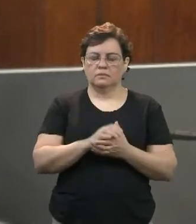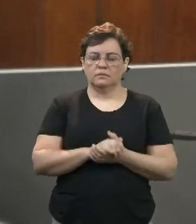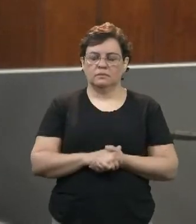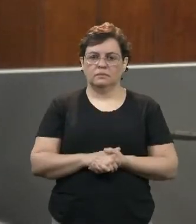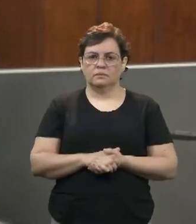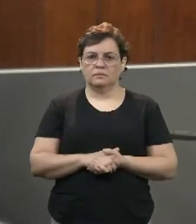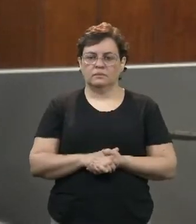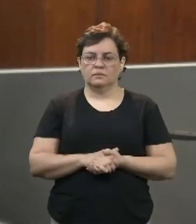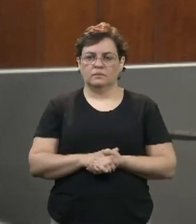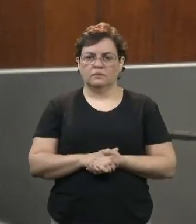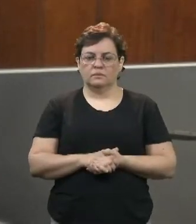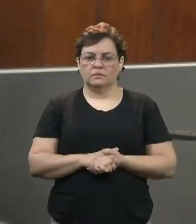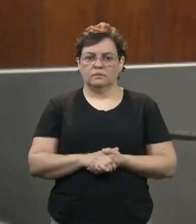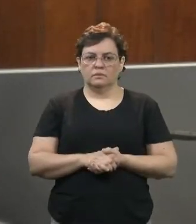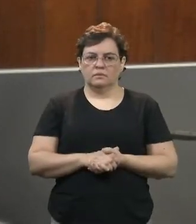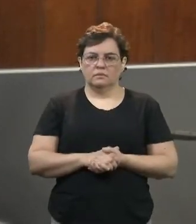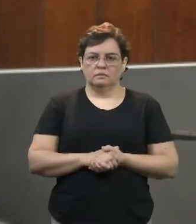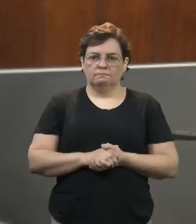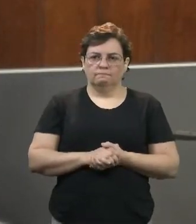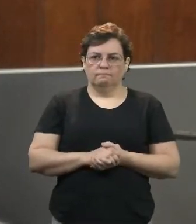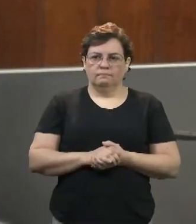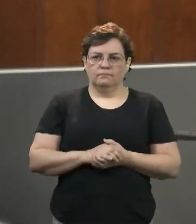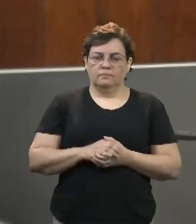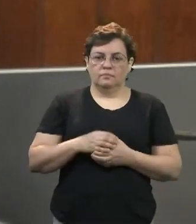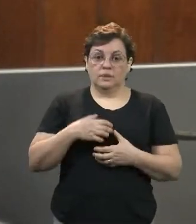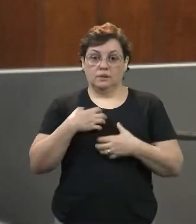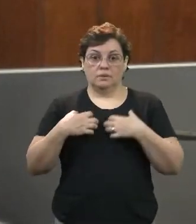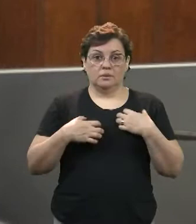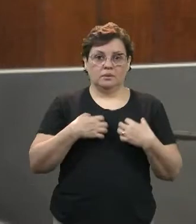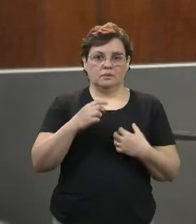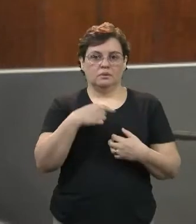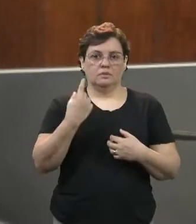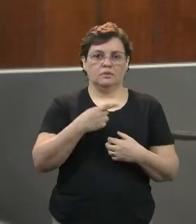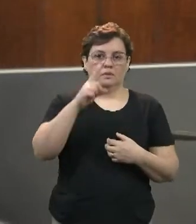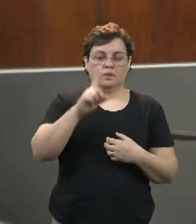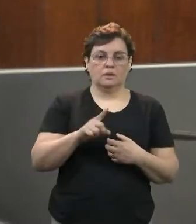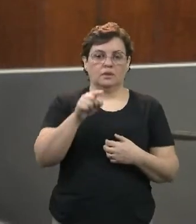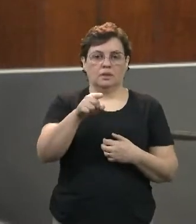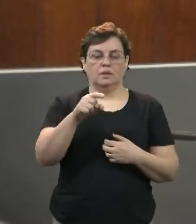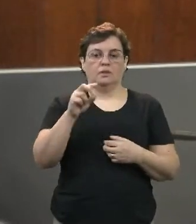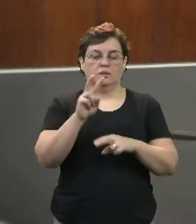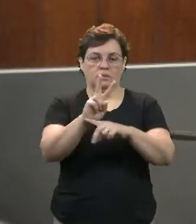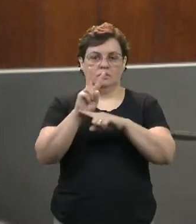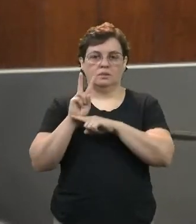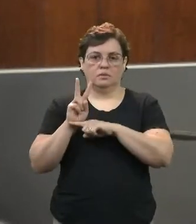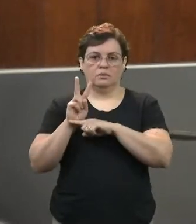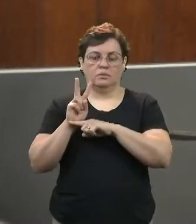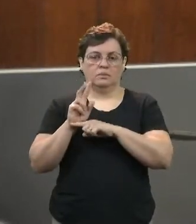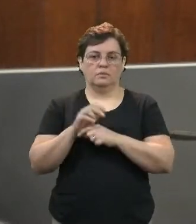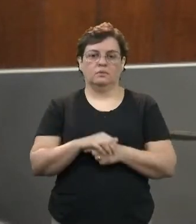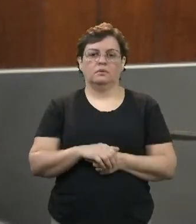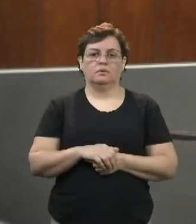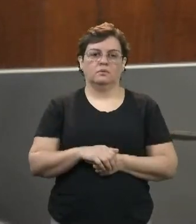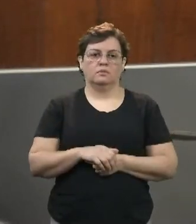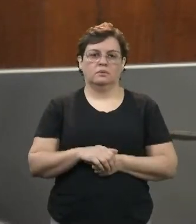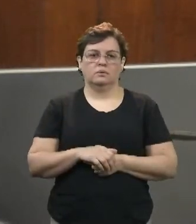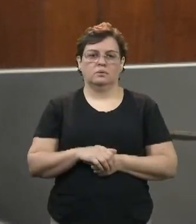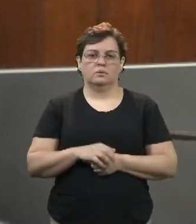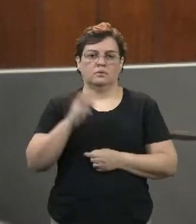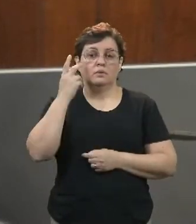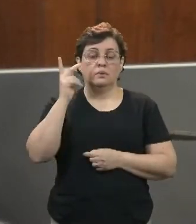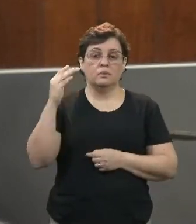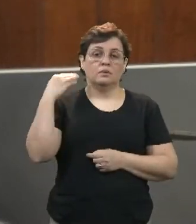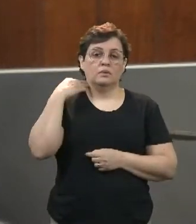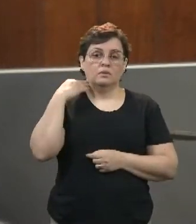expectativa nossa em função desse ouro em pó que é o consignado para os bancos, que não tem nenhum